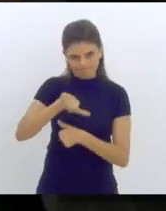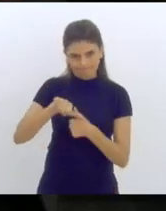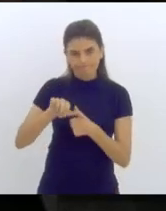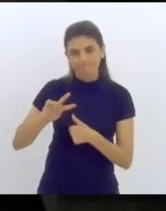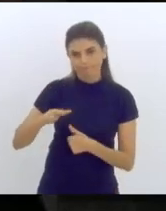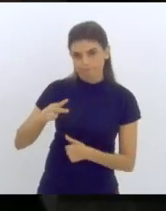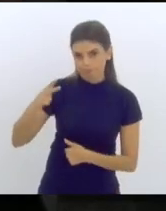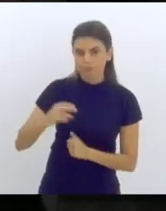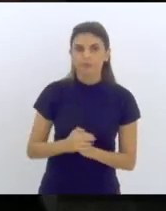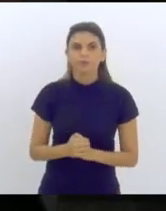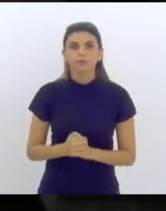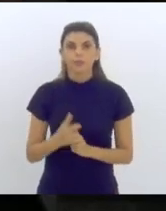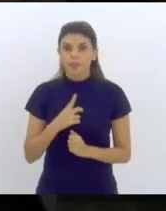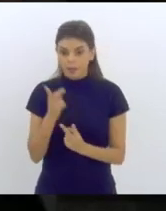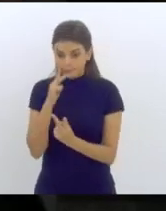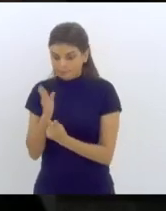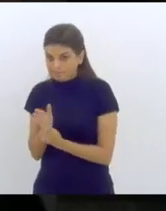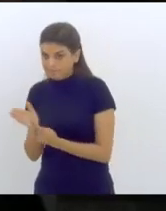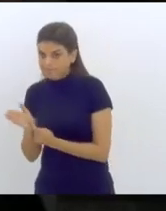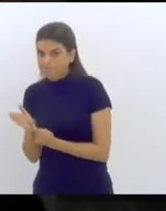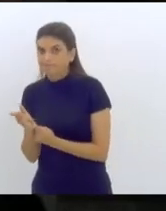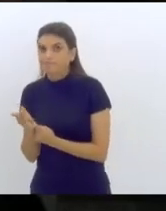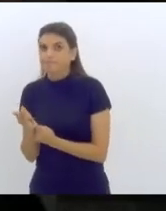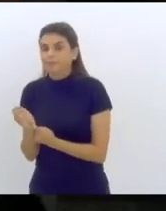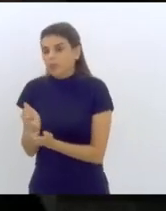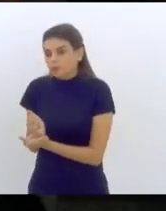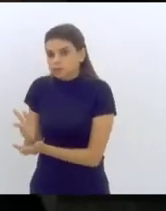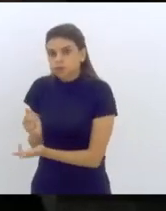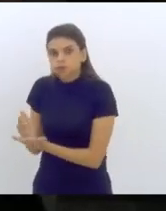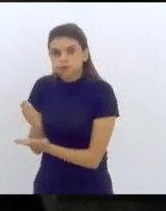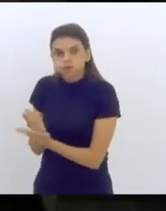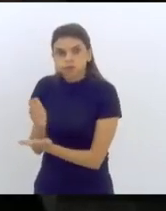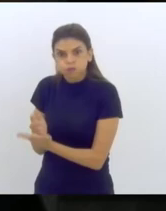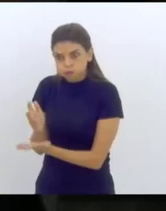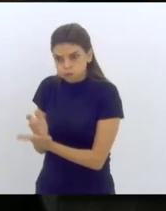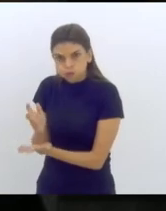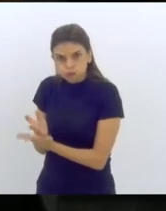a face do consumo e a face